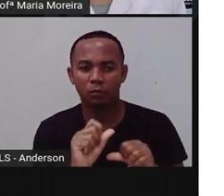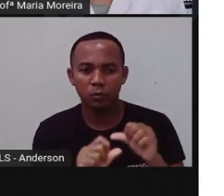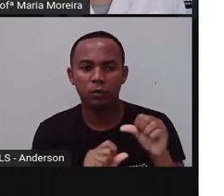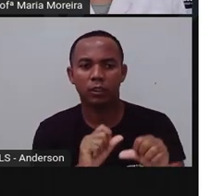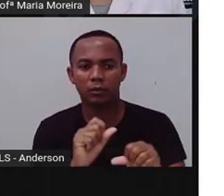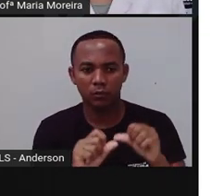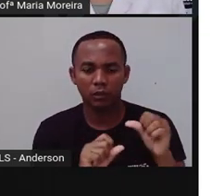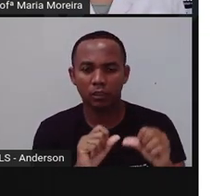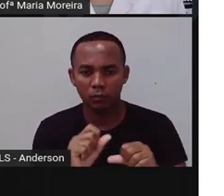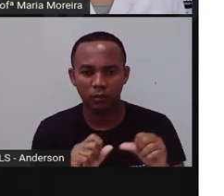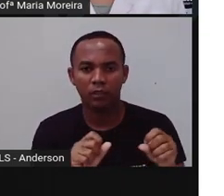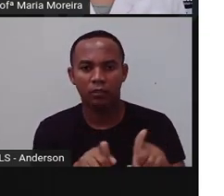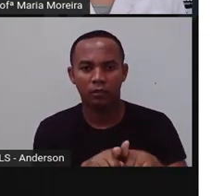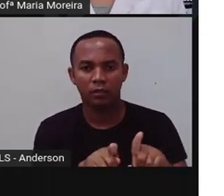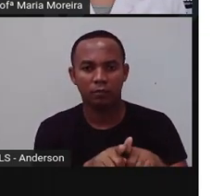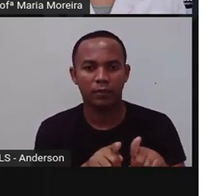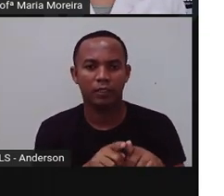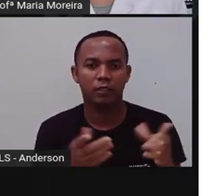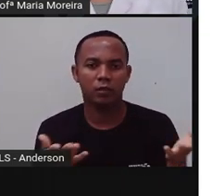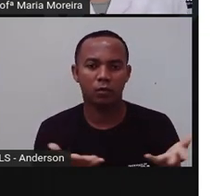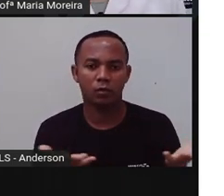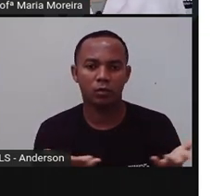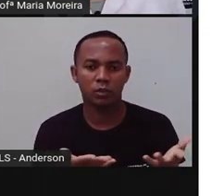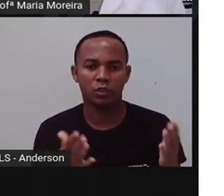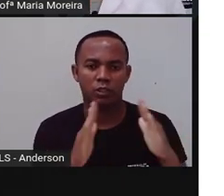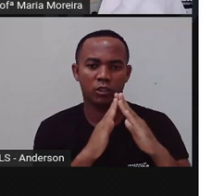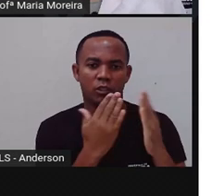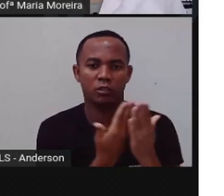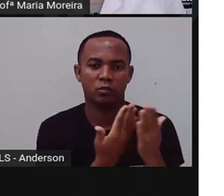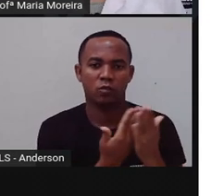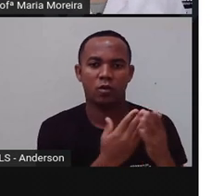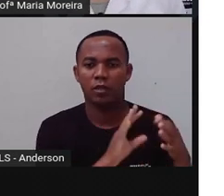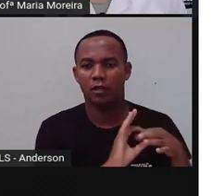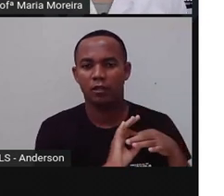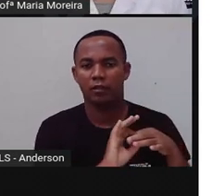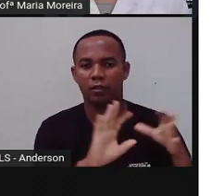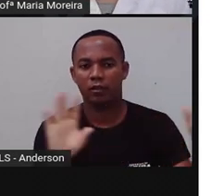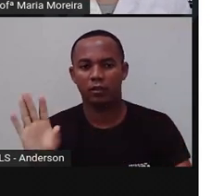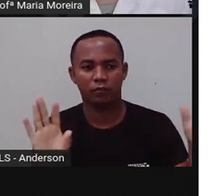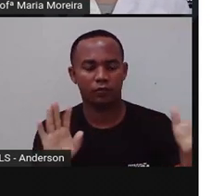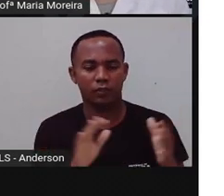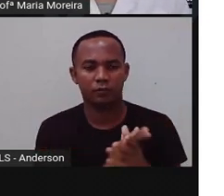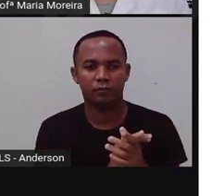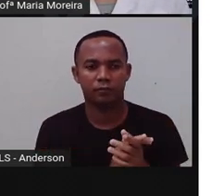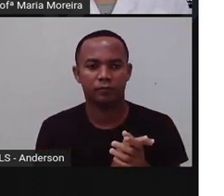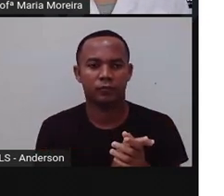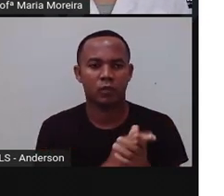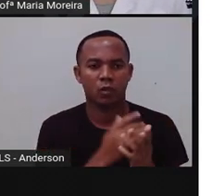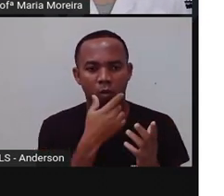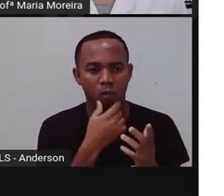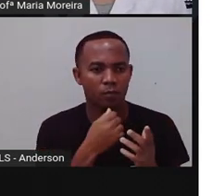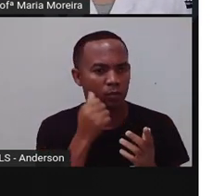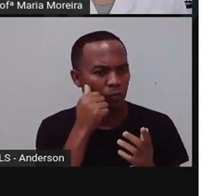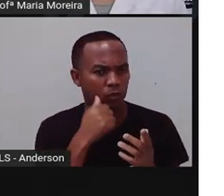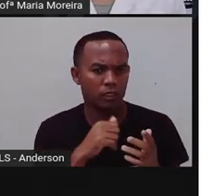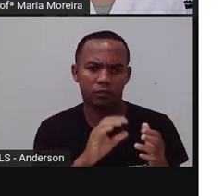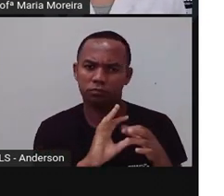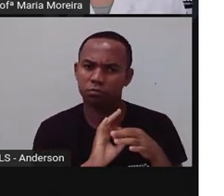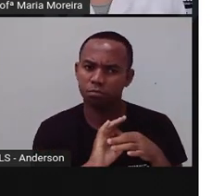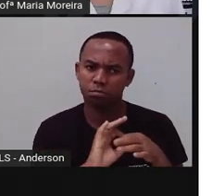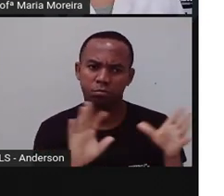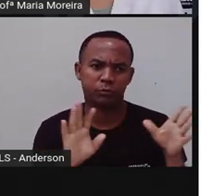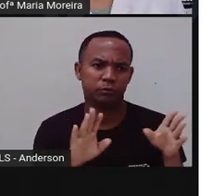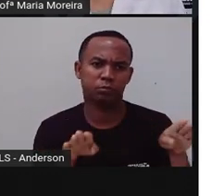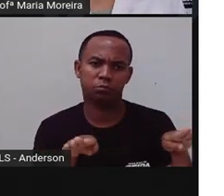os dias de hoje, em que a escola é para todos. Tanto para meninos, como para meninas. E que todos têm o